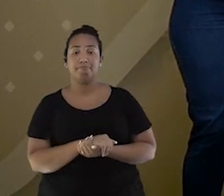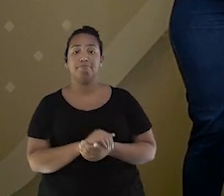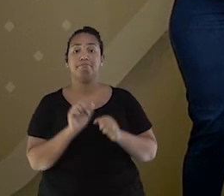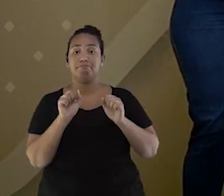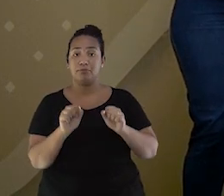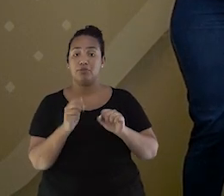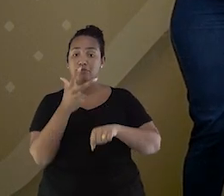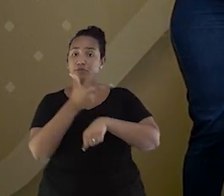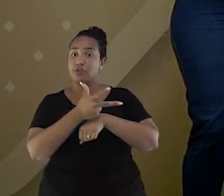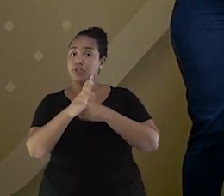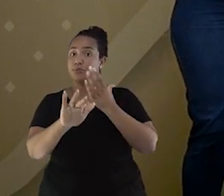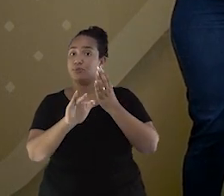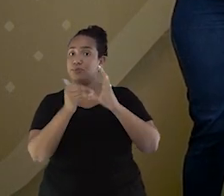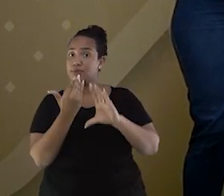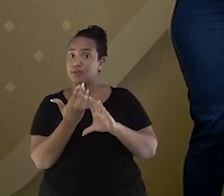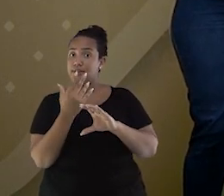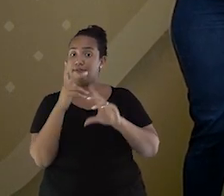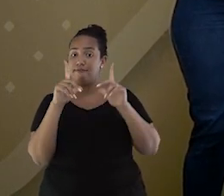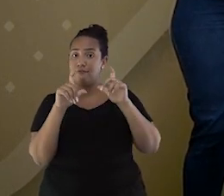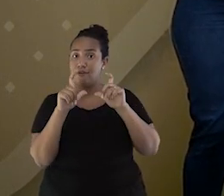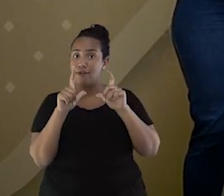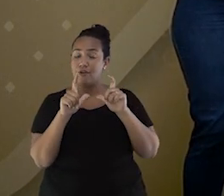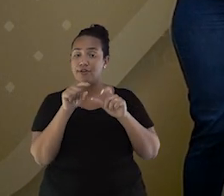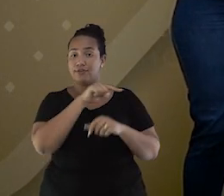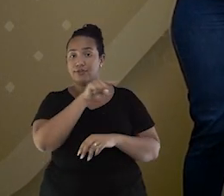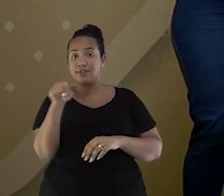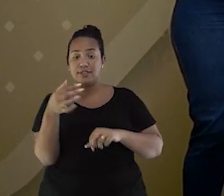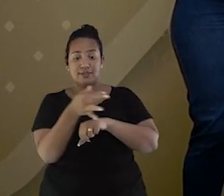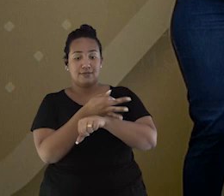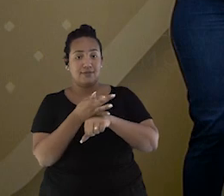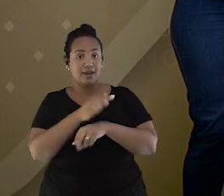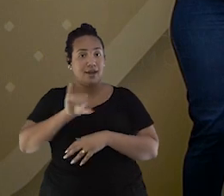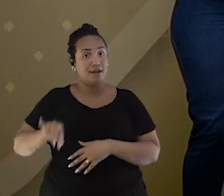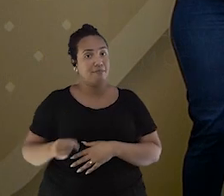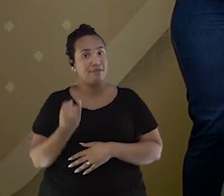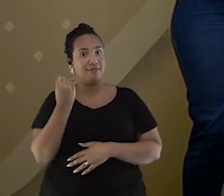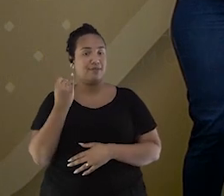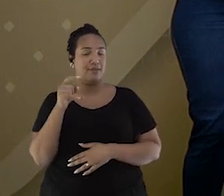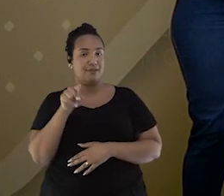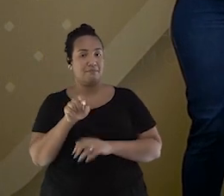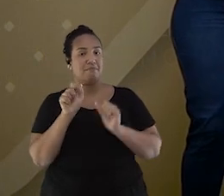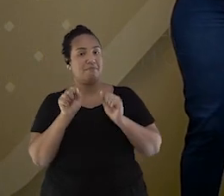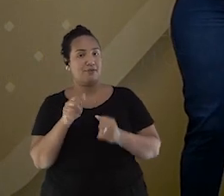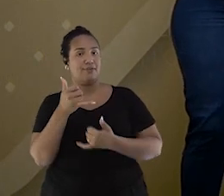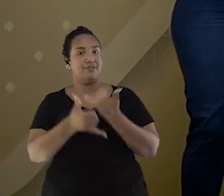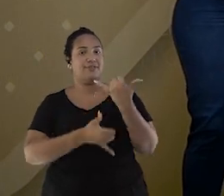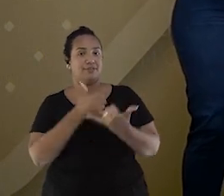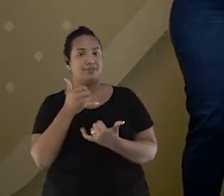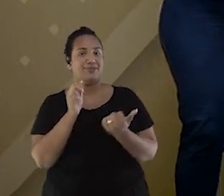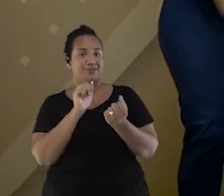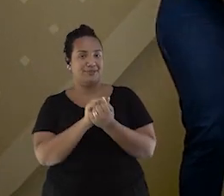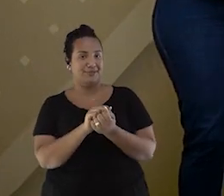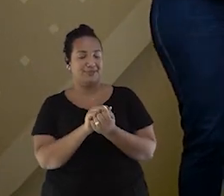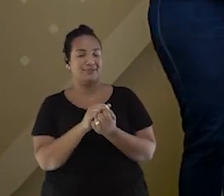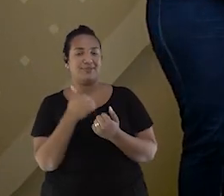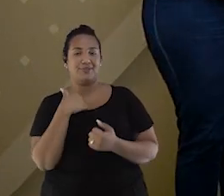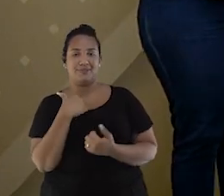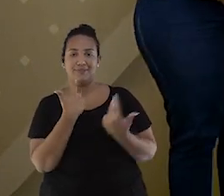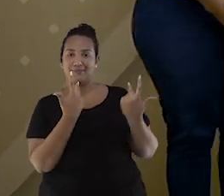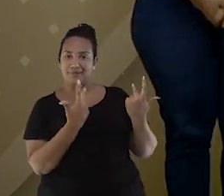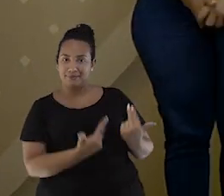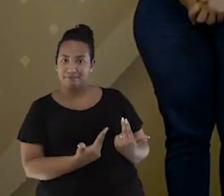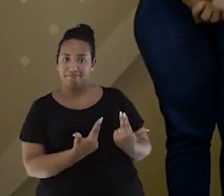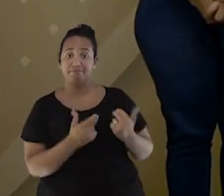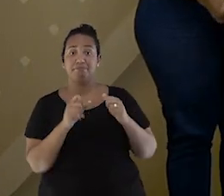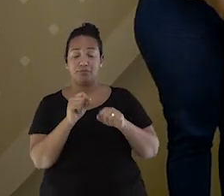vídeo ou a sua foto aproveitando bastante as suas férias e jogando a batalha naval assim como eu e a Bia. Envie pelo nosso